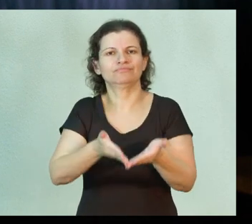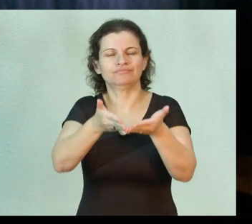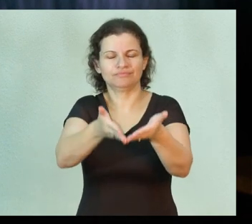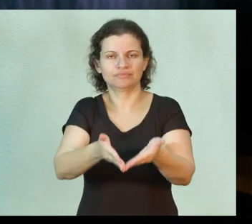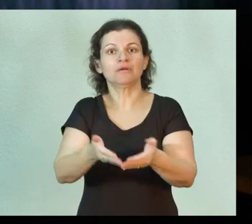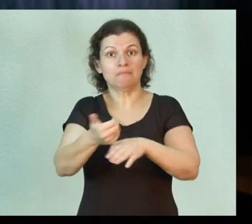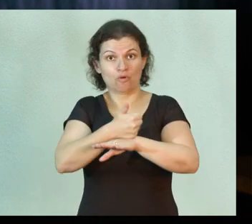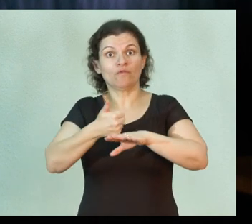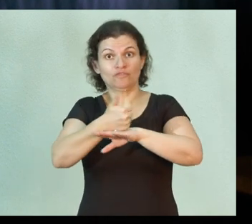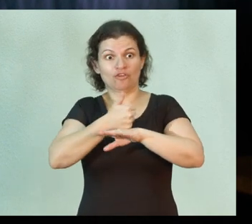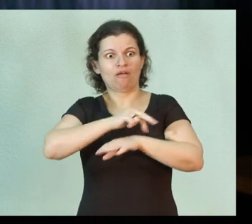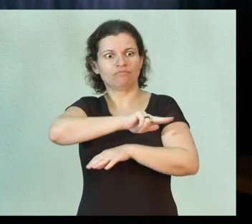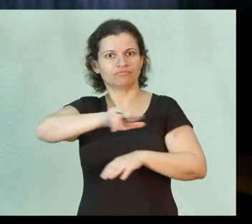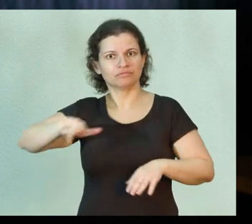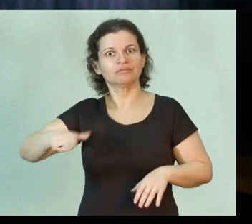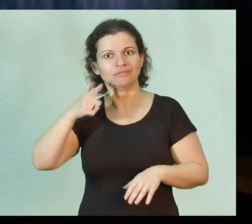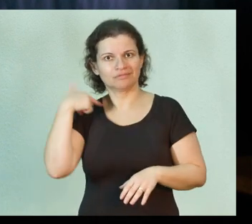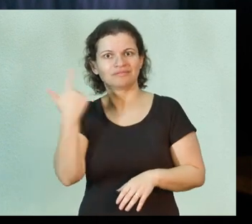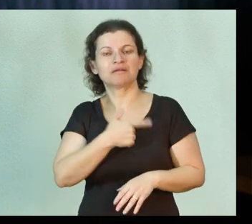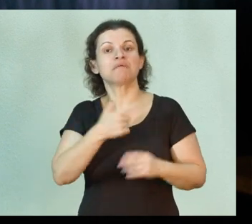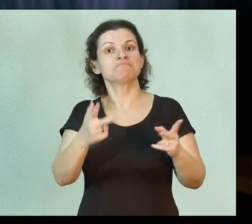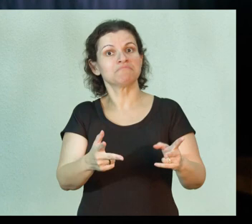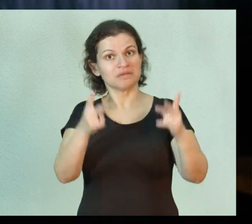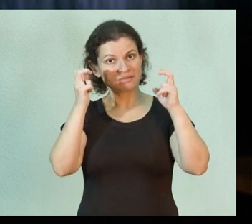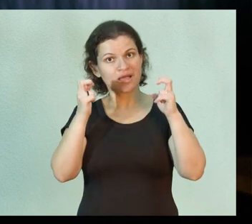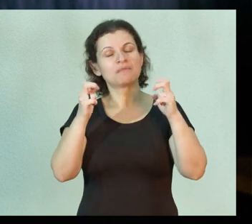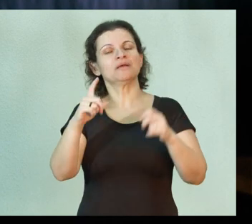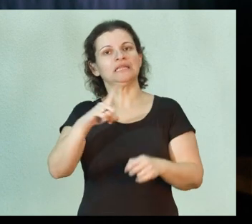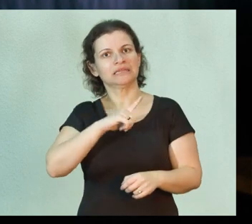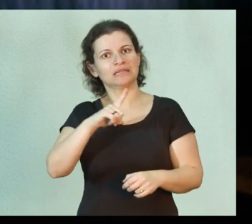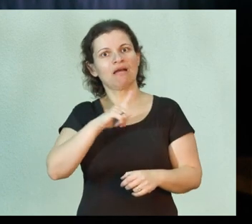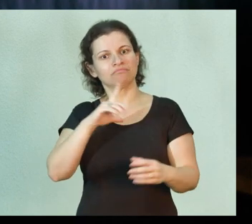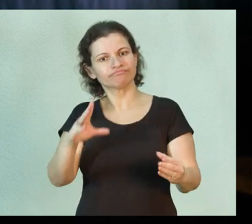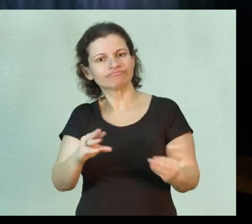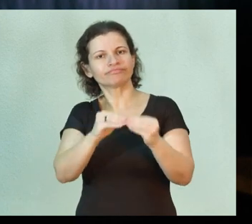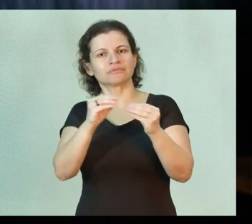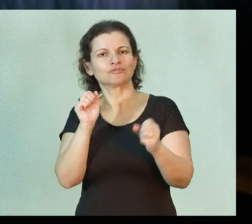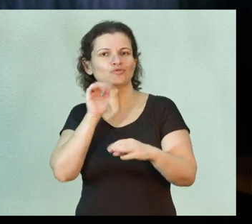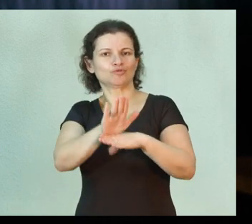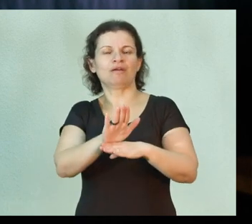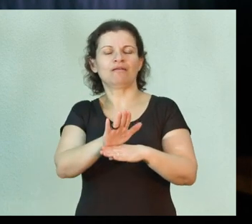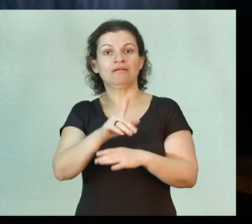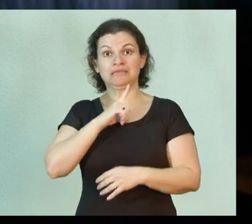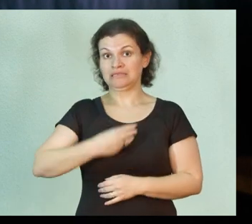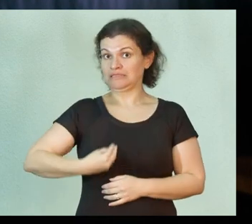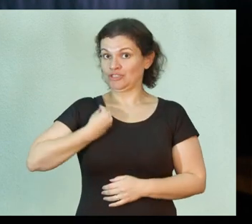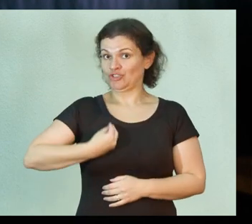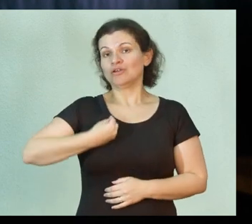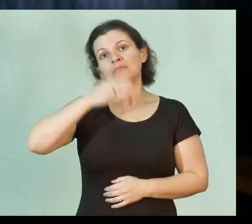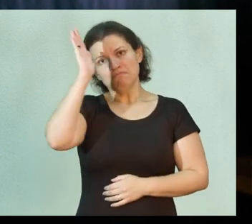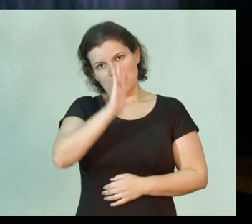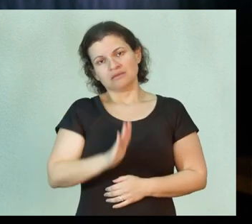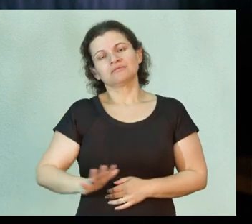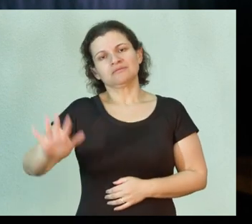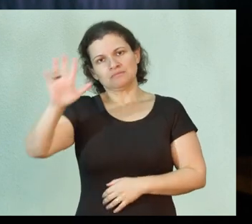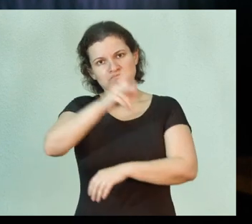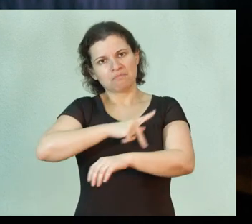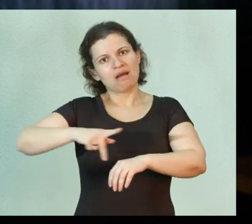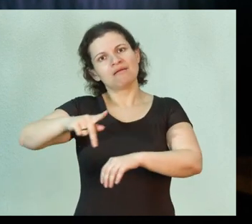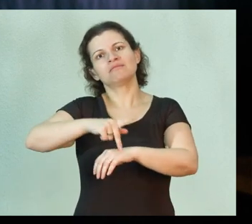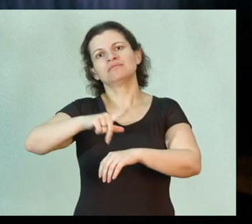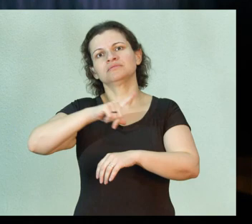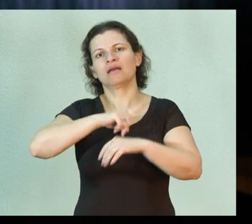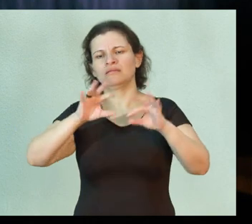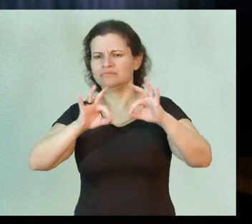É um profissional que a gente percebe que vem a agregar. A gente existe, o Brasil é um país de